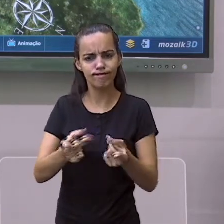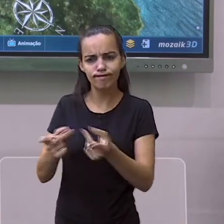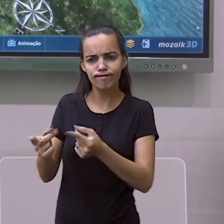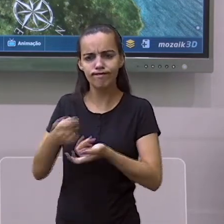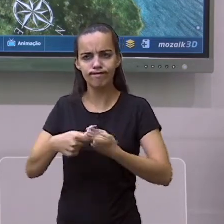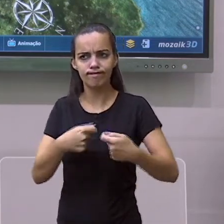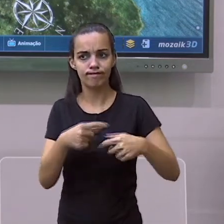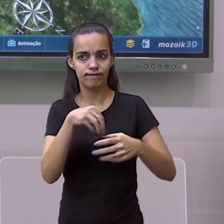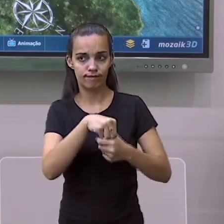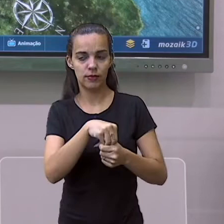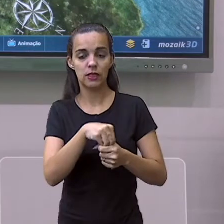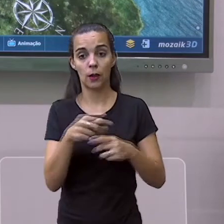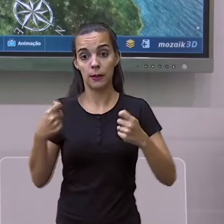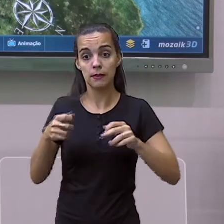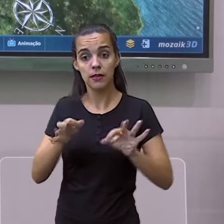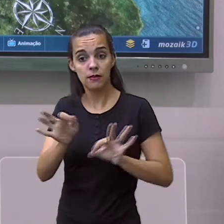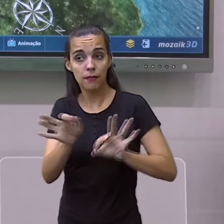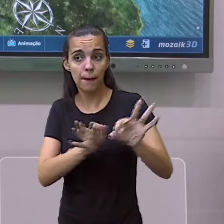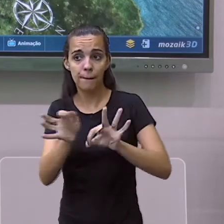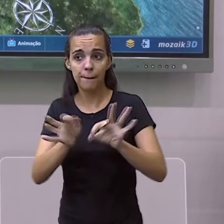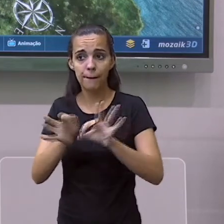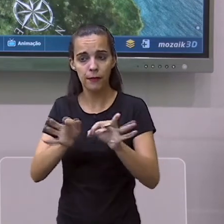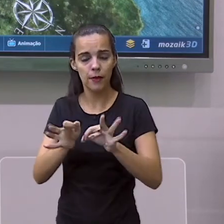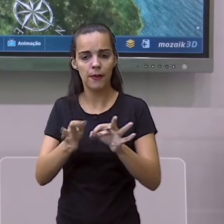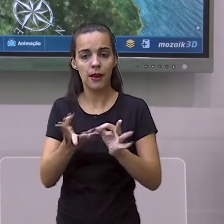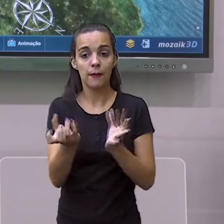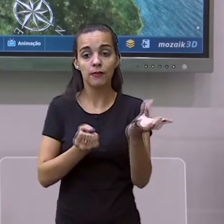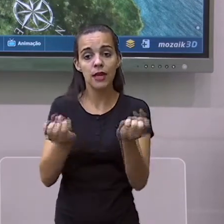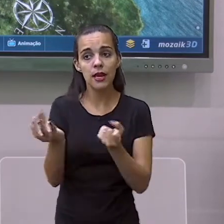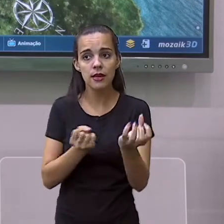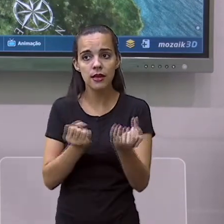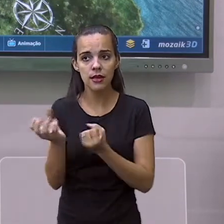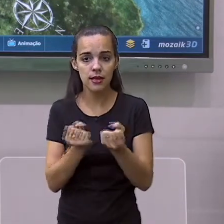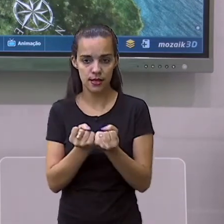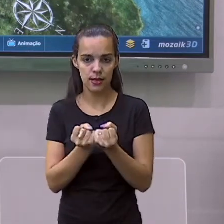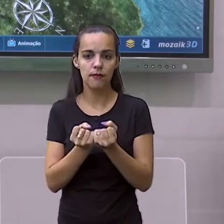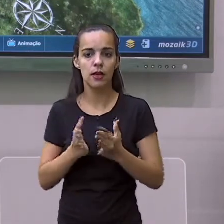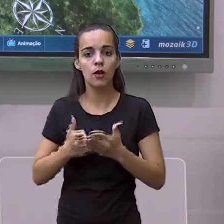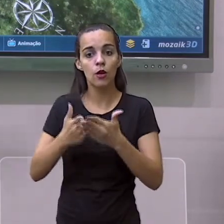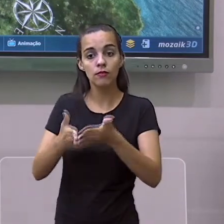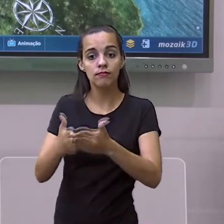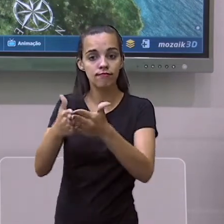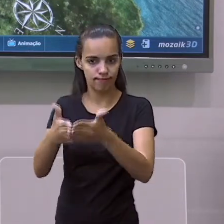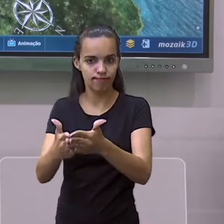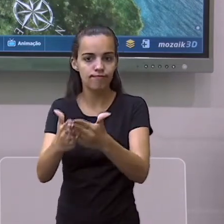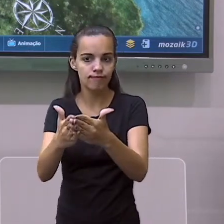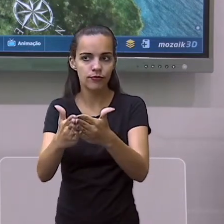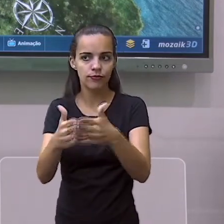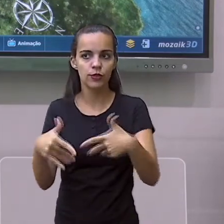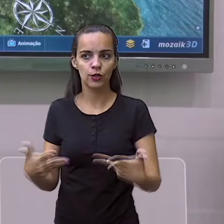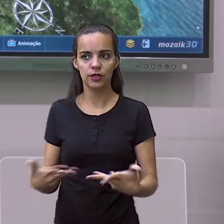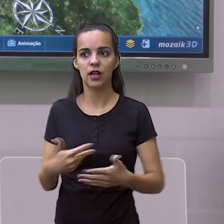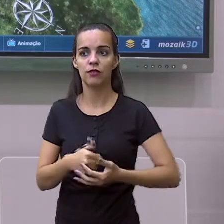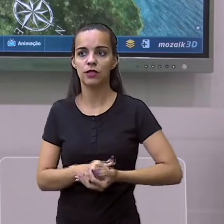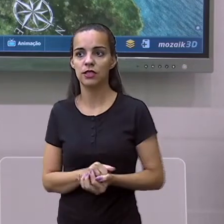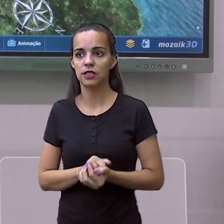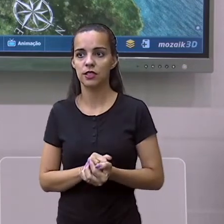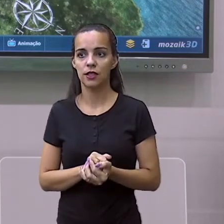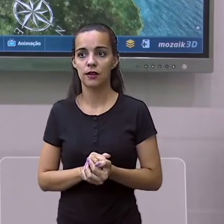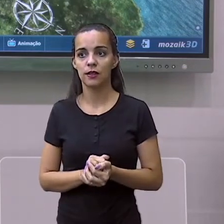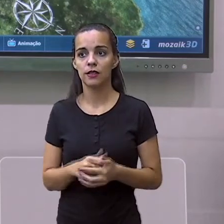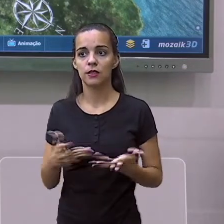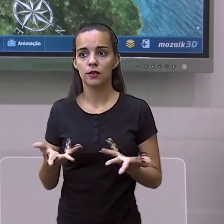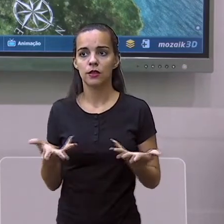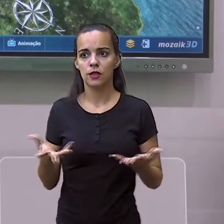preparados para os navios, para os imensos, grandiosos navios que nós temos